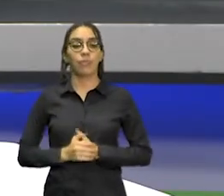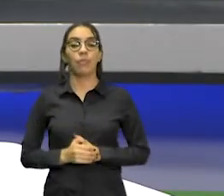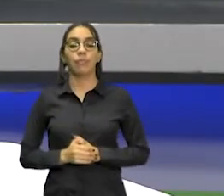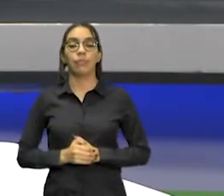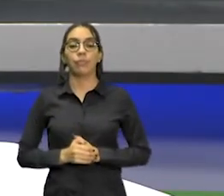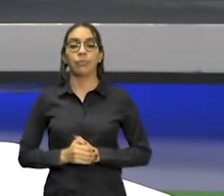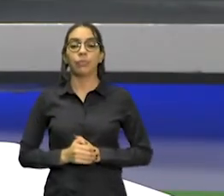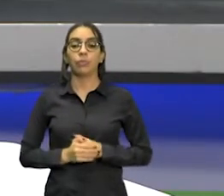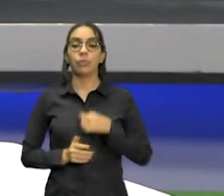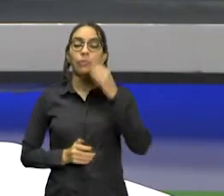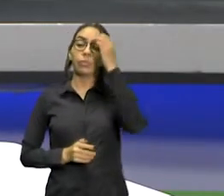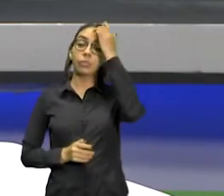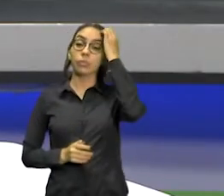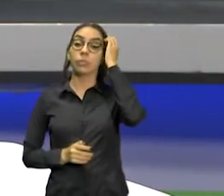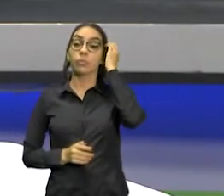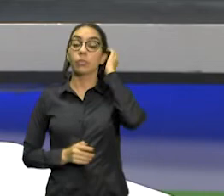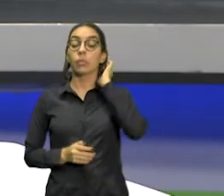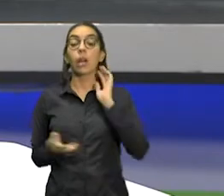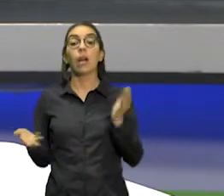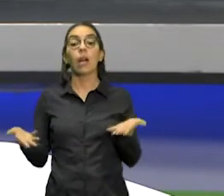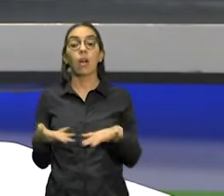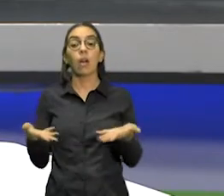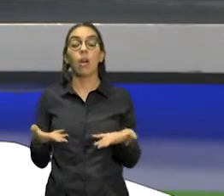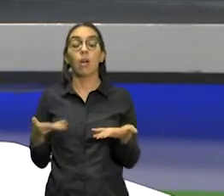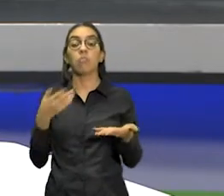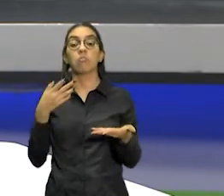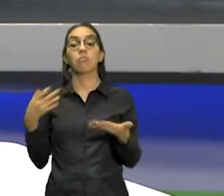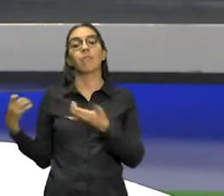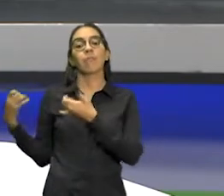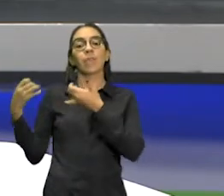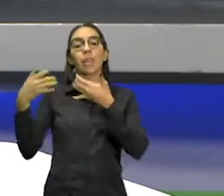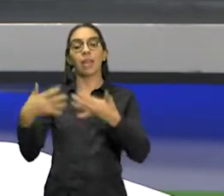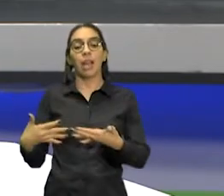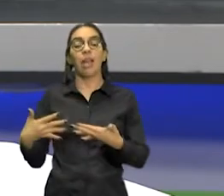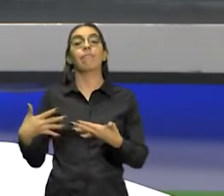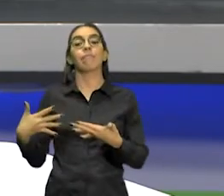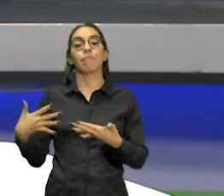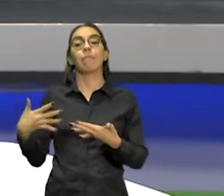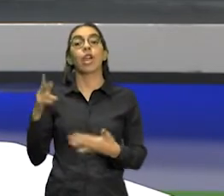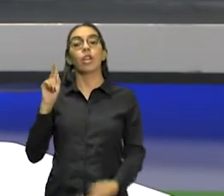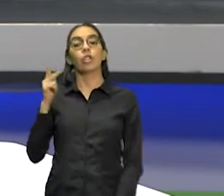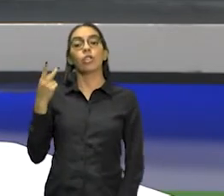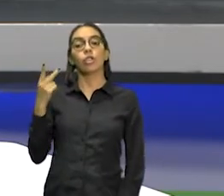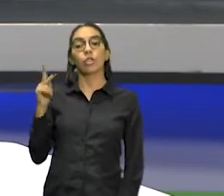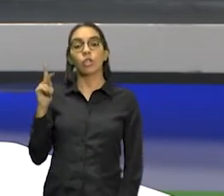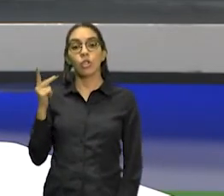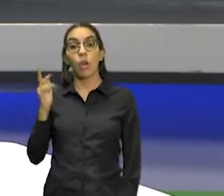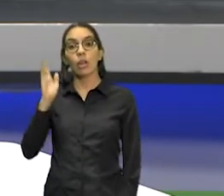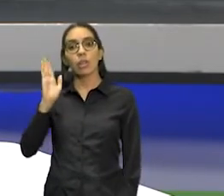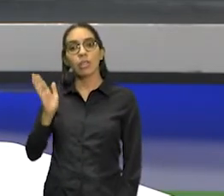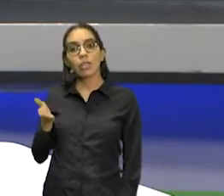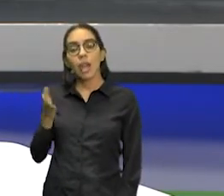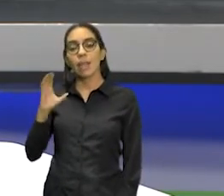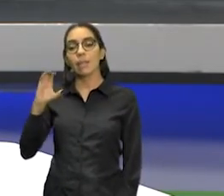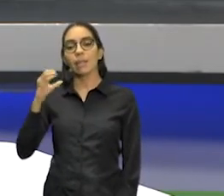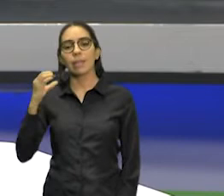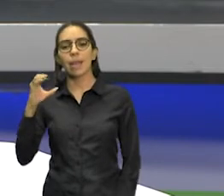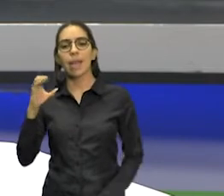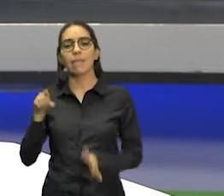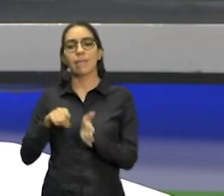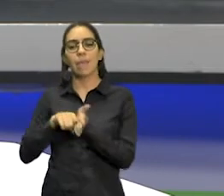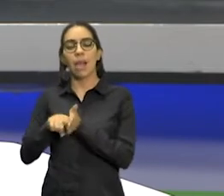Agora vamos contar a história de algumas mulheres que viram na ciência e na pesquisa oportunidades de crescimento